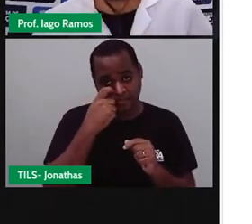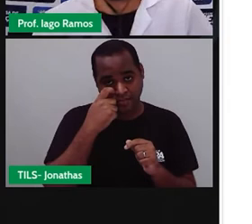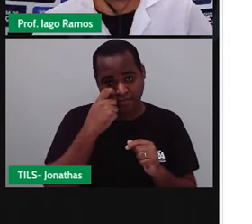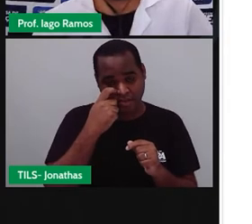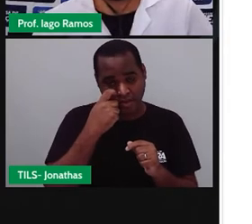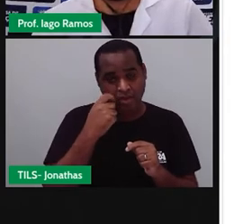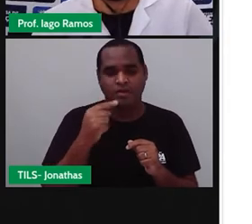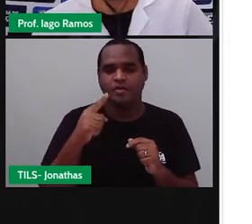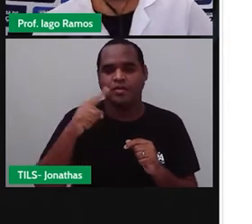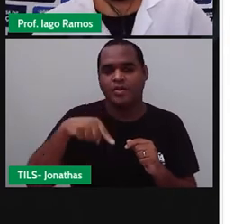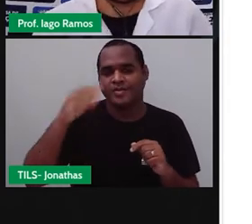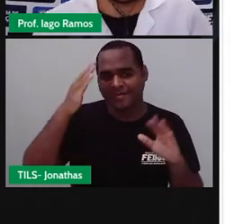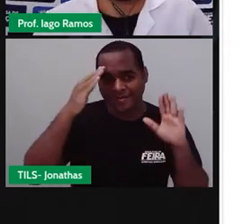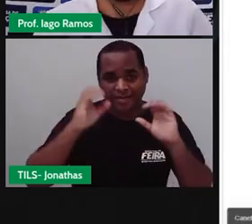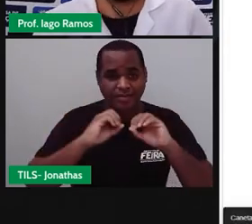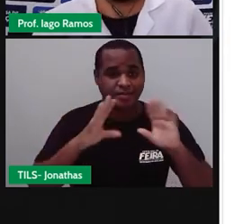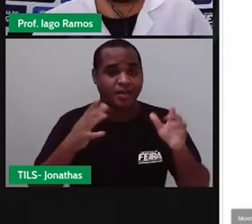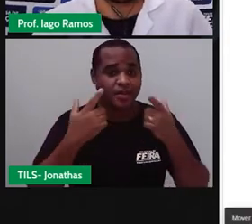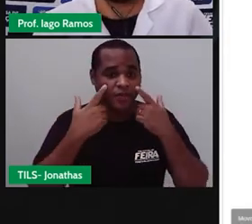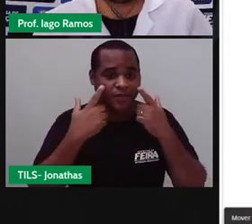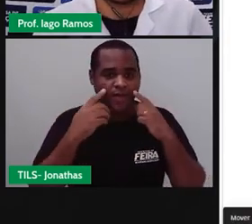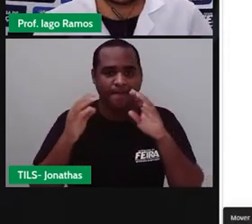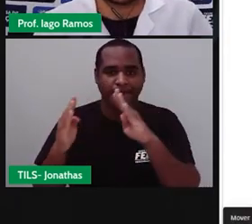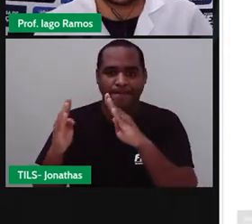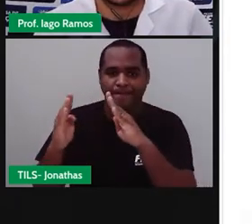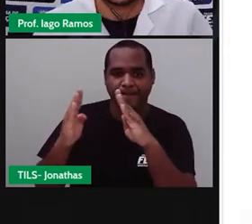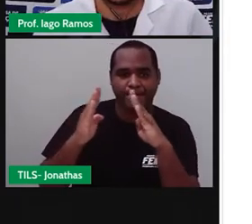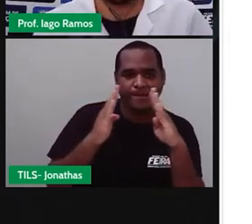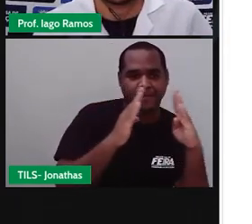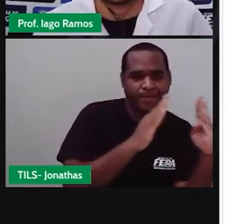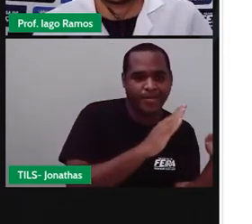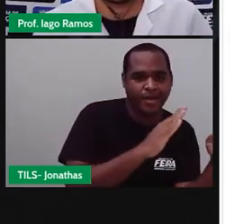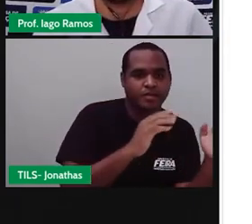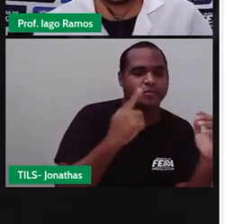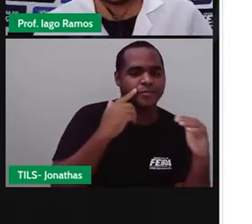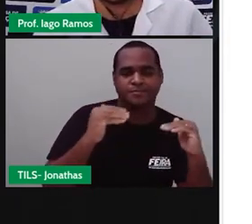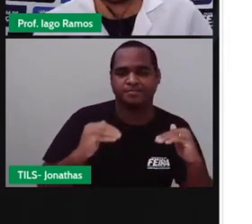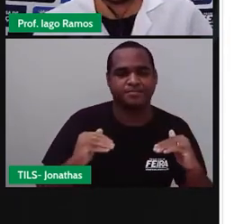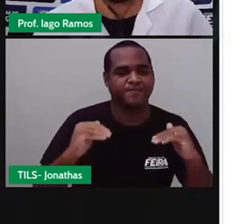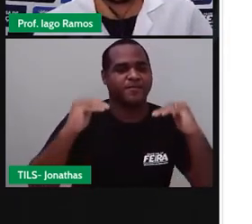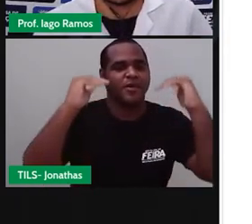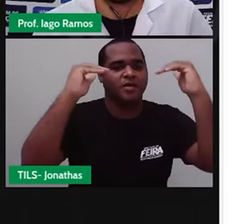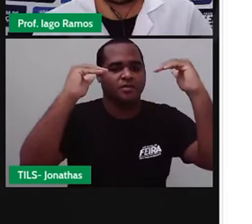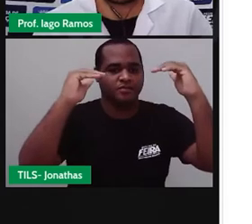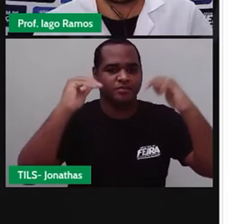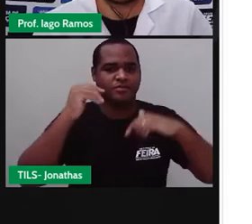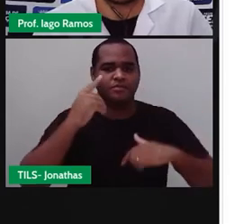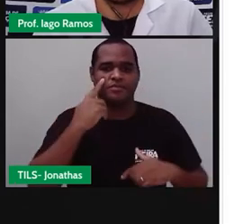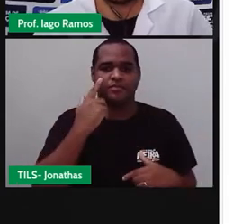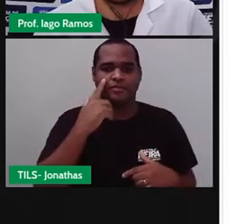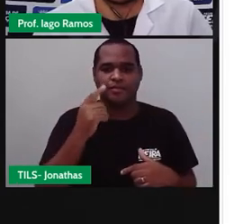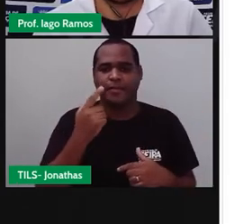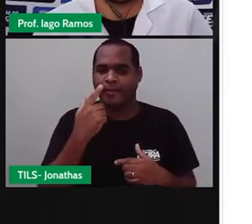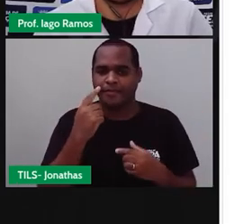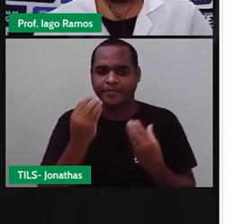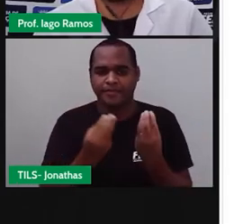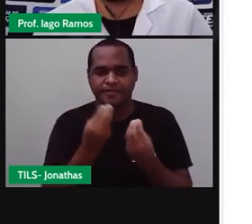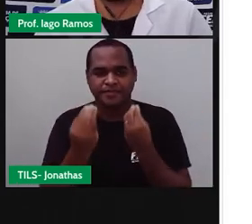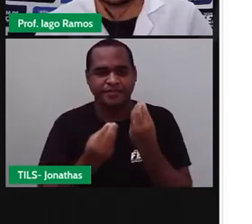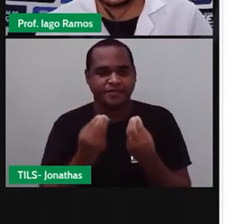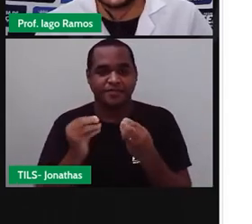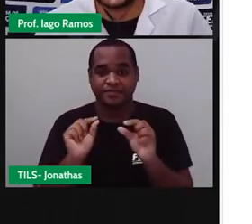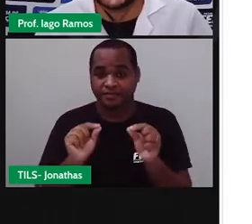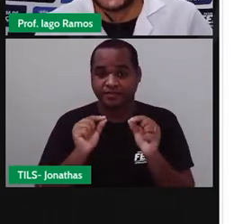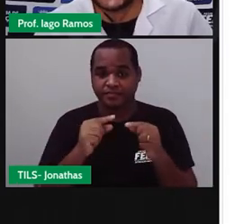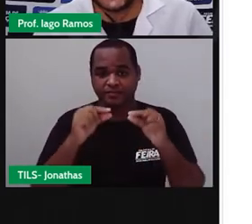Agora eu só vou arrastar um pouquinho essa tela aqui para cima e vai aparecer aí a reta